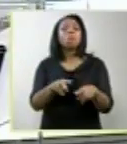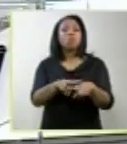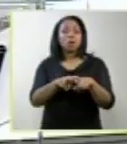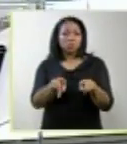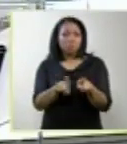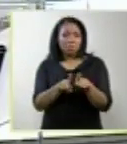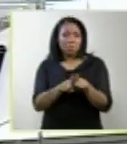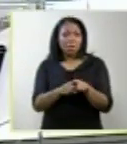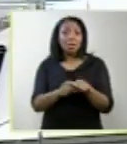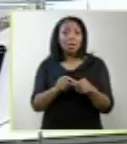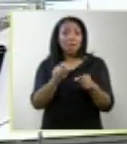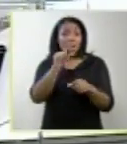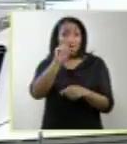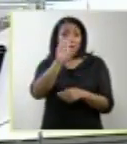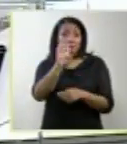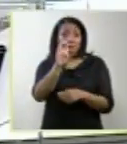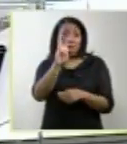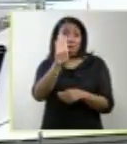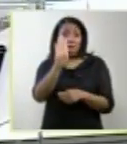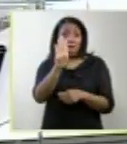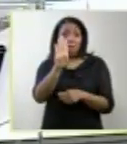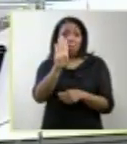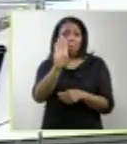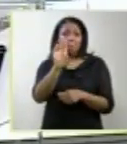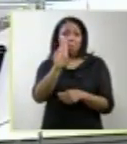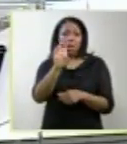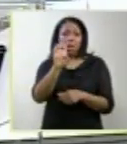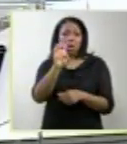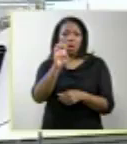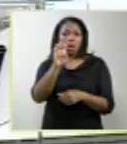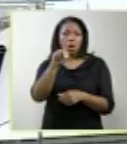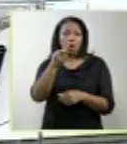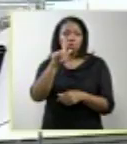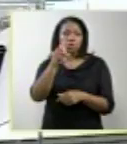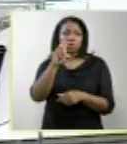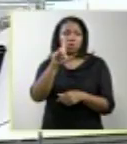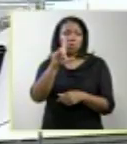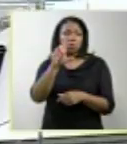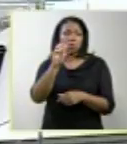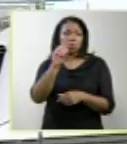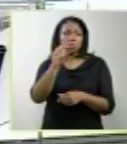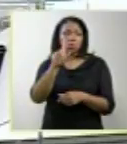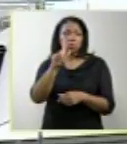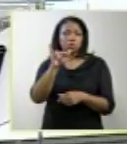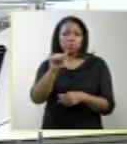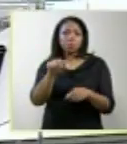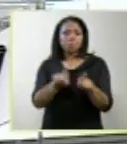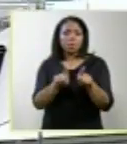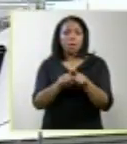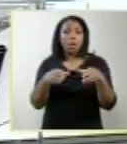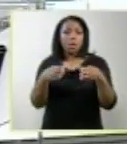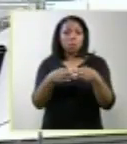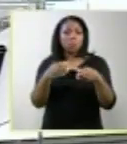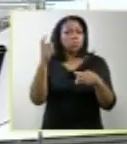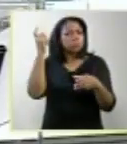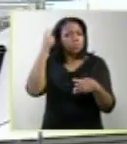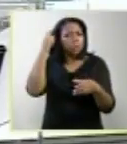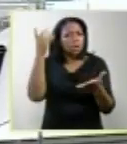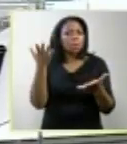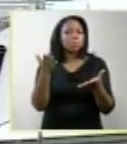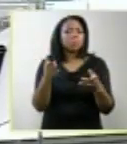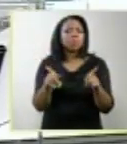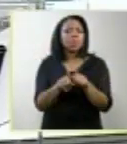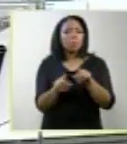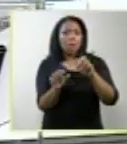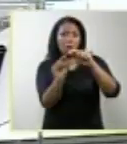e é o que nós vamos tentar trazer na evolução dessa apresentação. O cérebro, a colônia, o canal